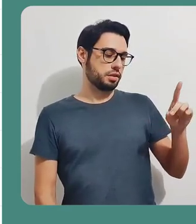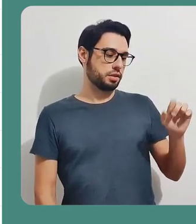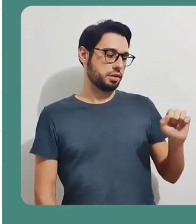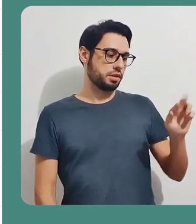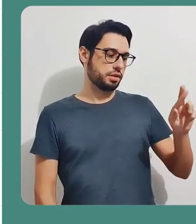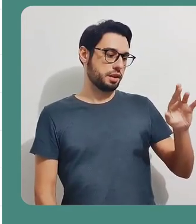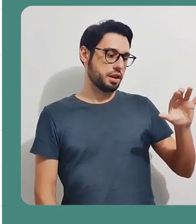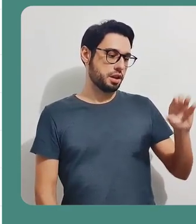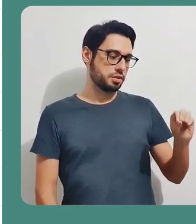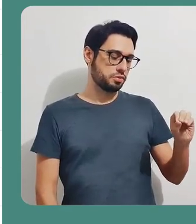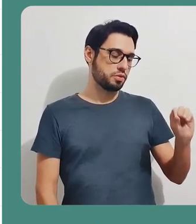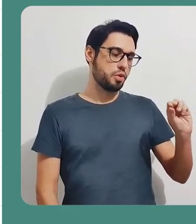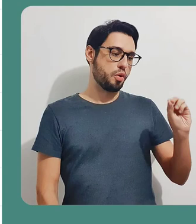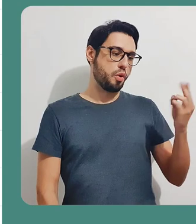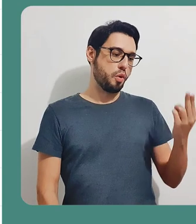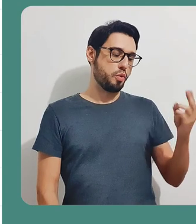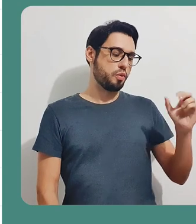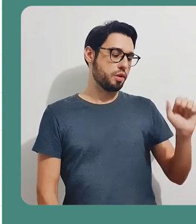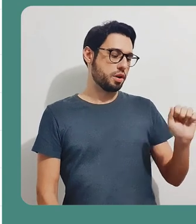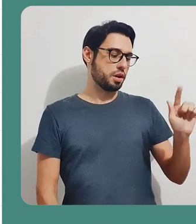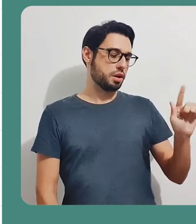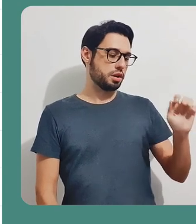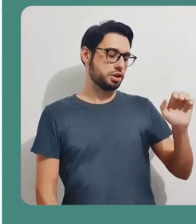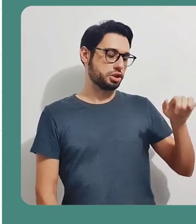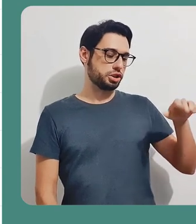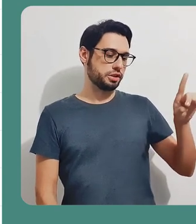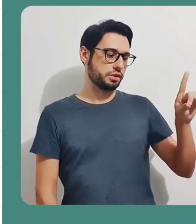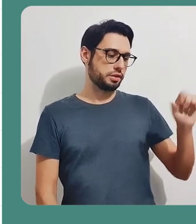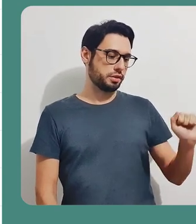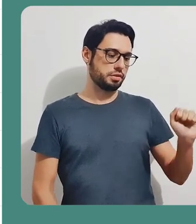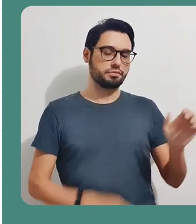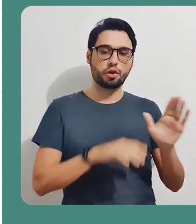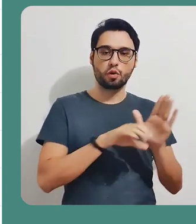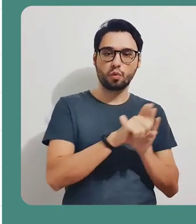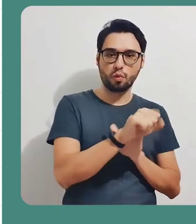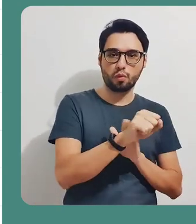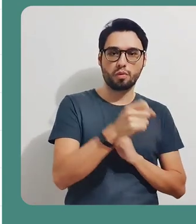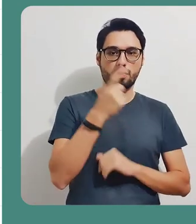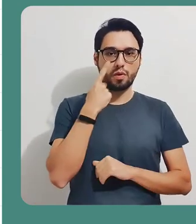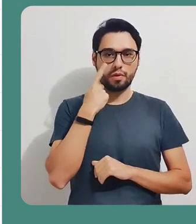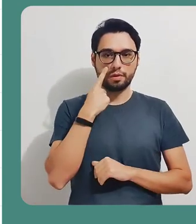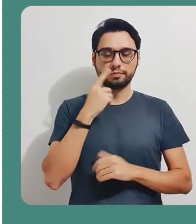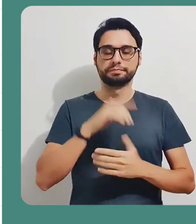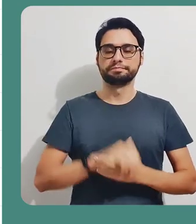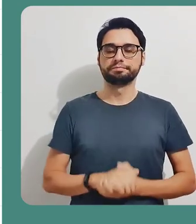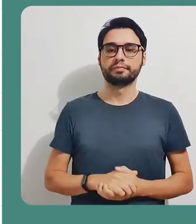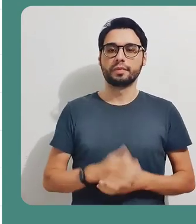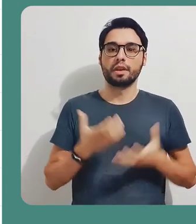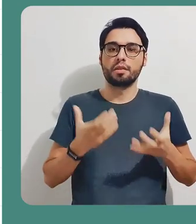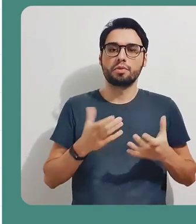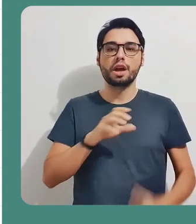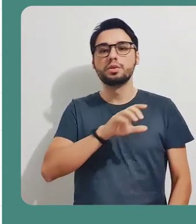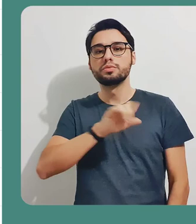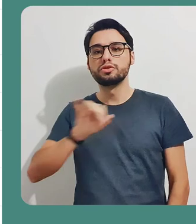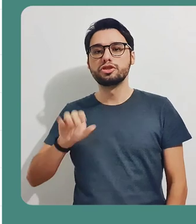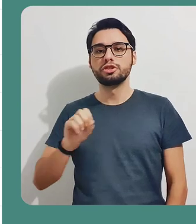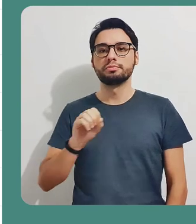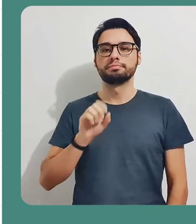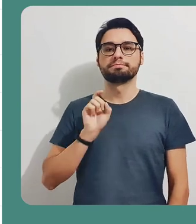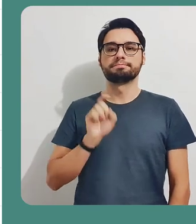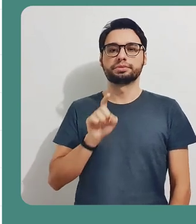calendário, da sua agenda Google. Então, aqui eu abri a minha agenda Google, e por exemplo, eu quero marcar aqui uma